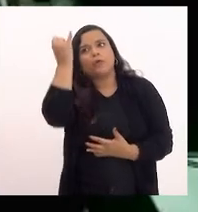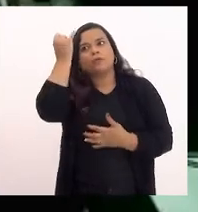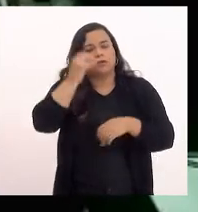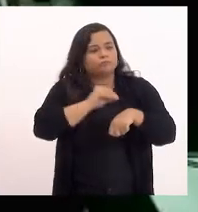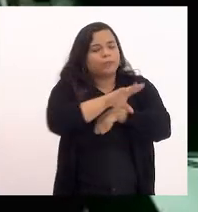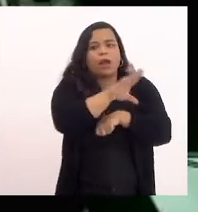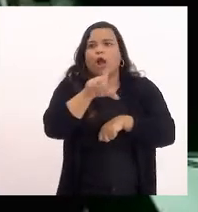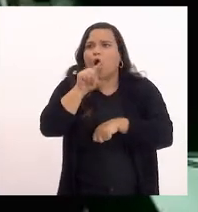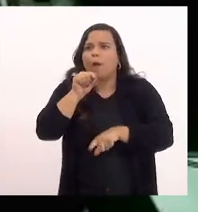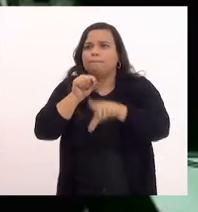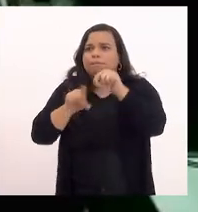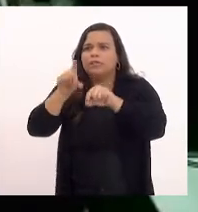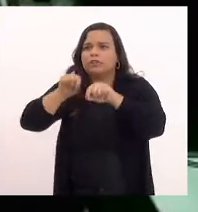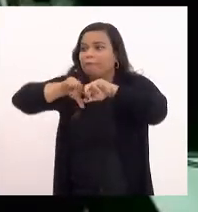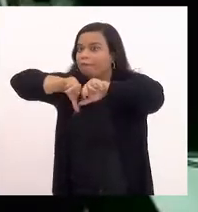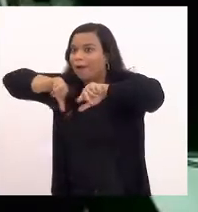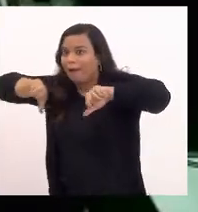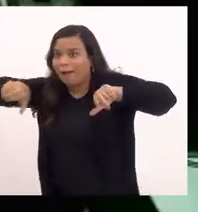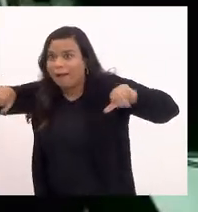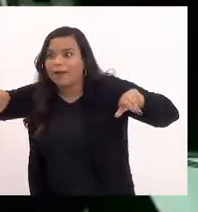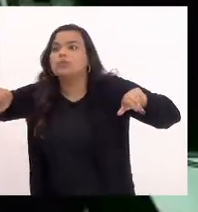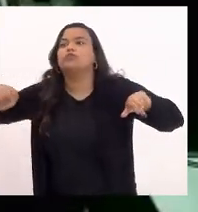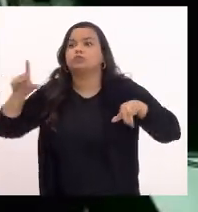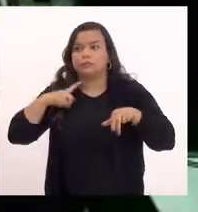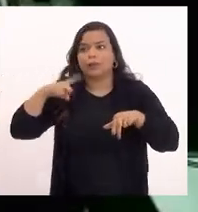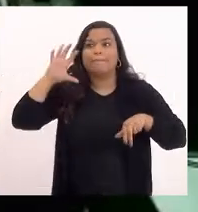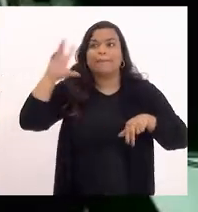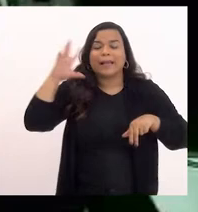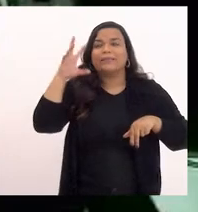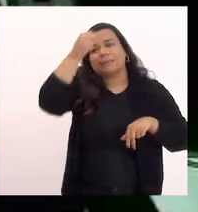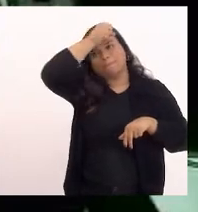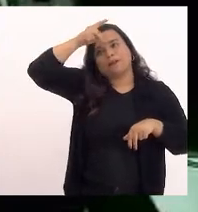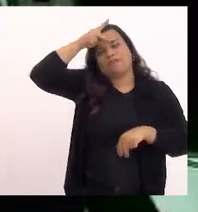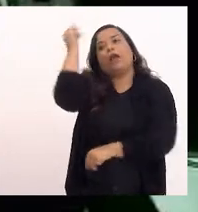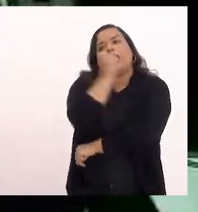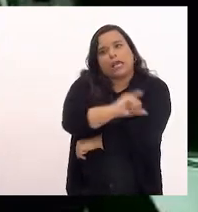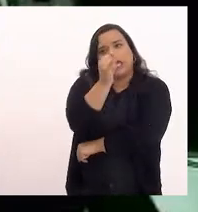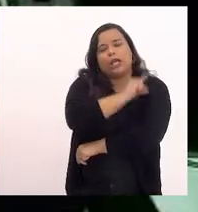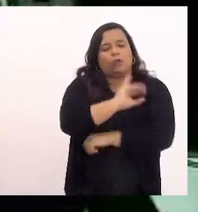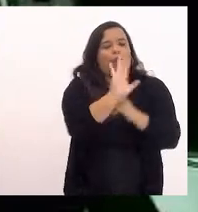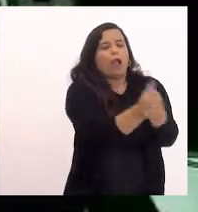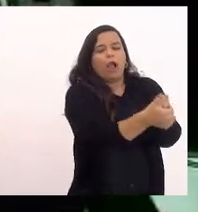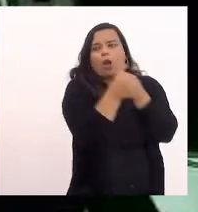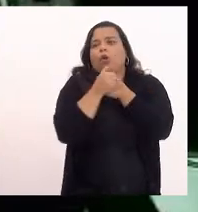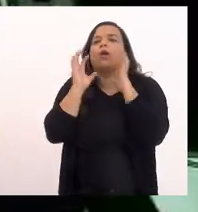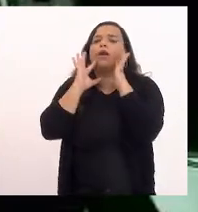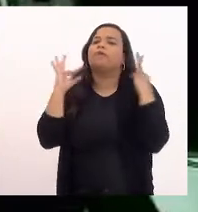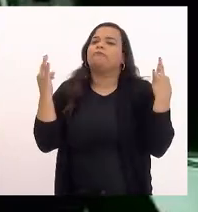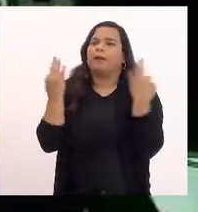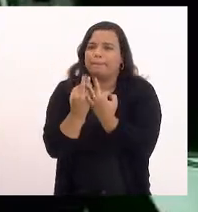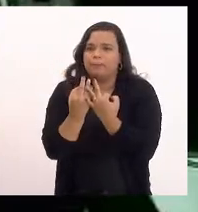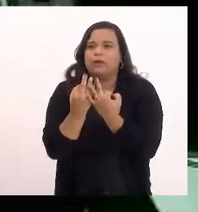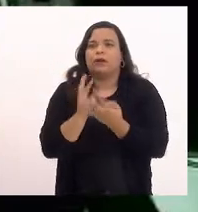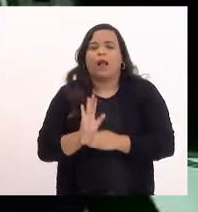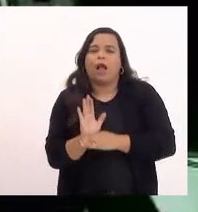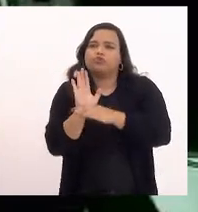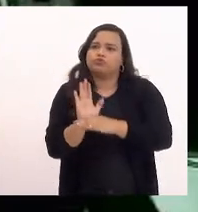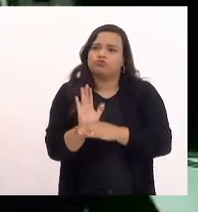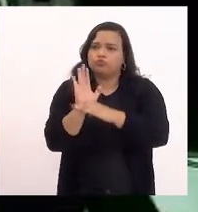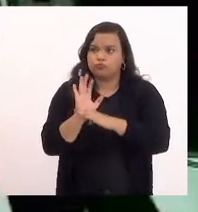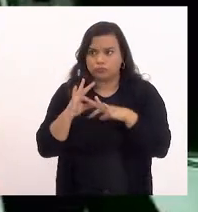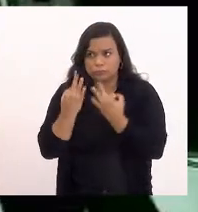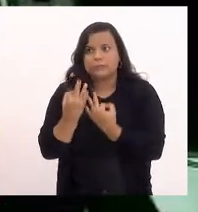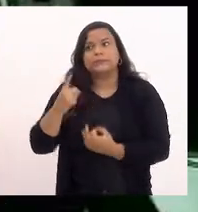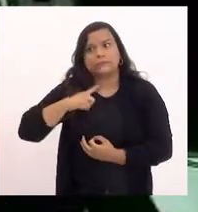alternativas estão sendo pensadas hoje pela prefeitura do Rio de Janeiro para acolher essa família também na sua sustentabilidade em termos de renda